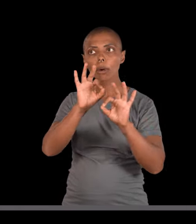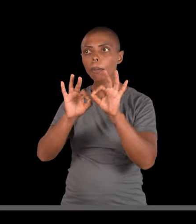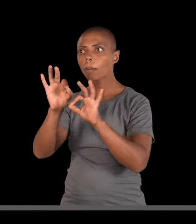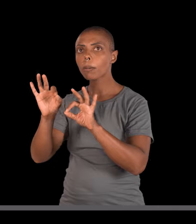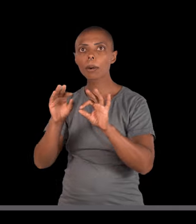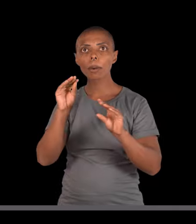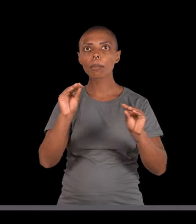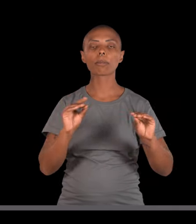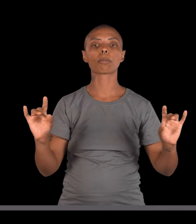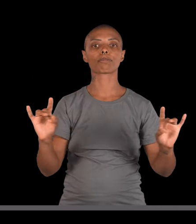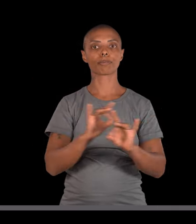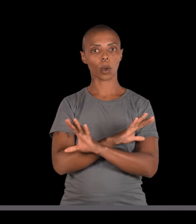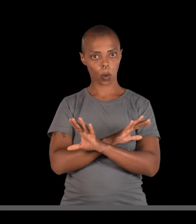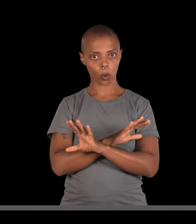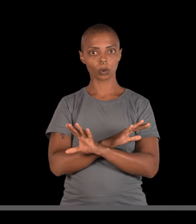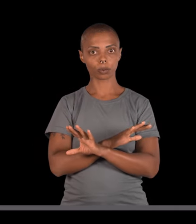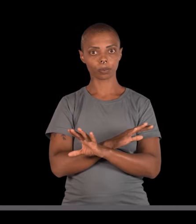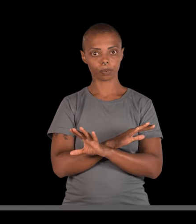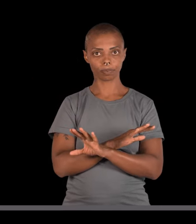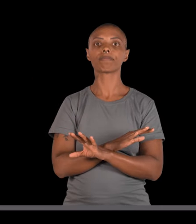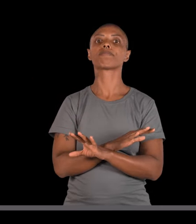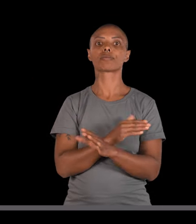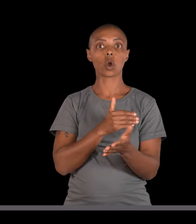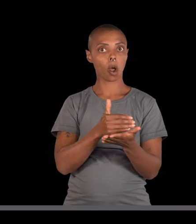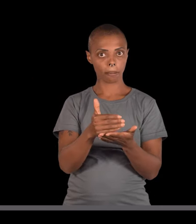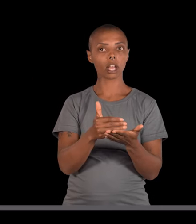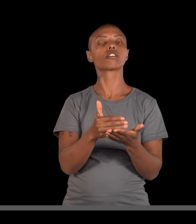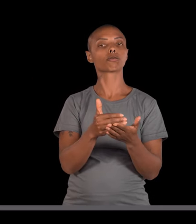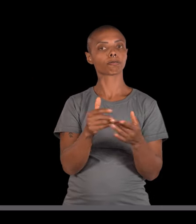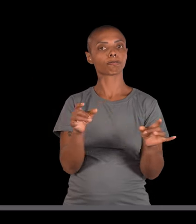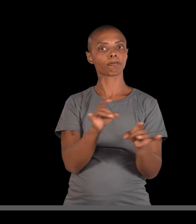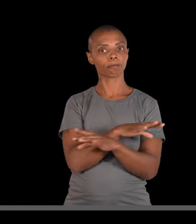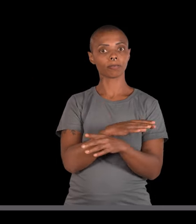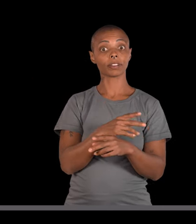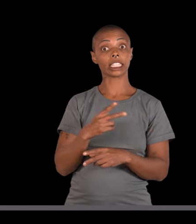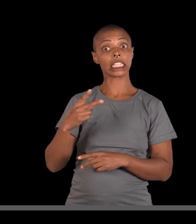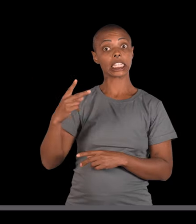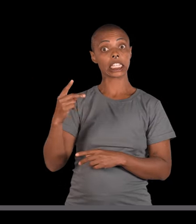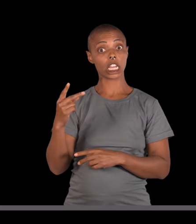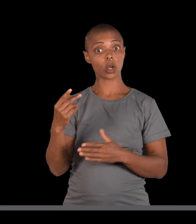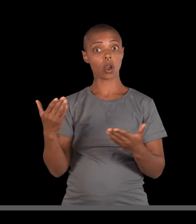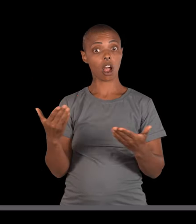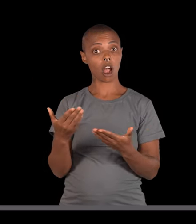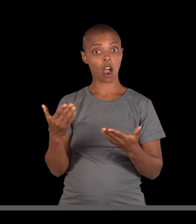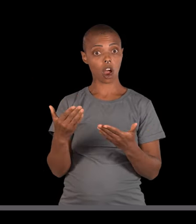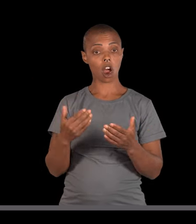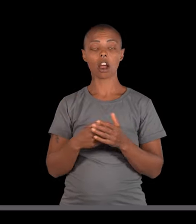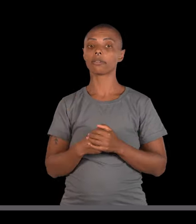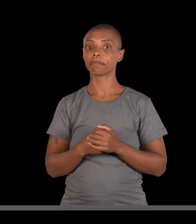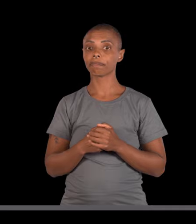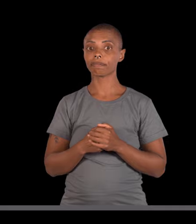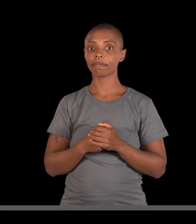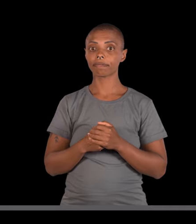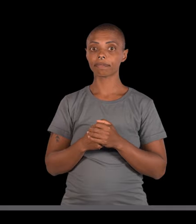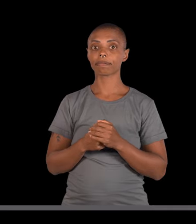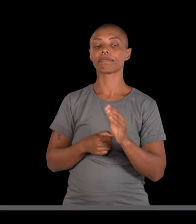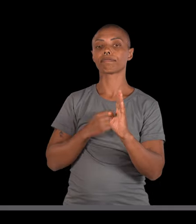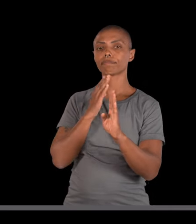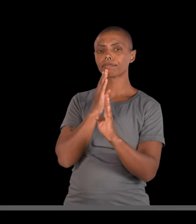coloquei numa maneira esquemática, pronto. Primeiro passo foi feito. Segundo passo,